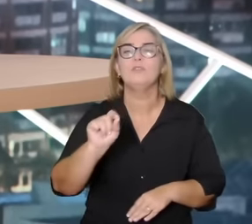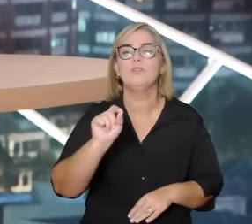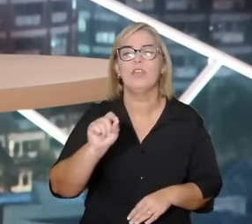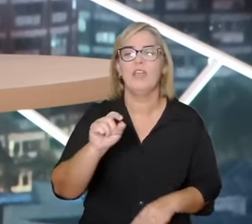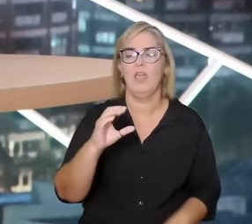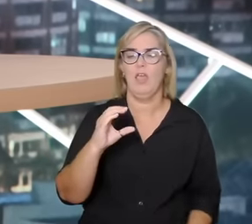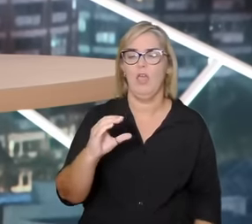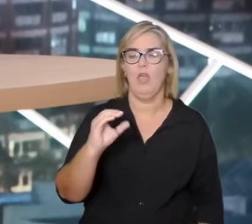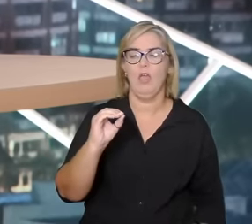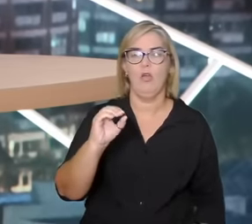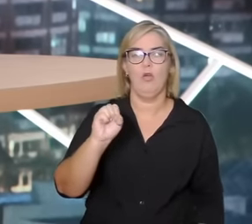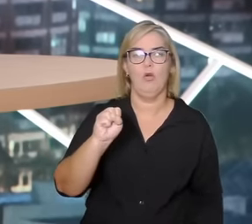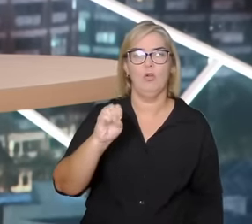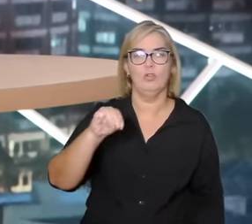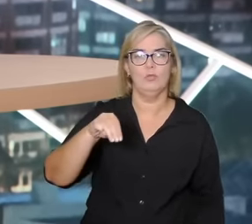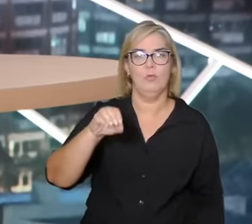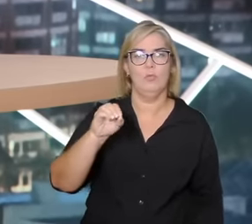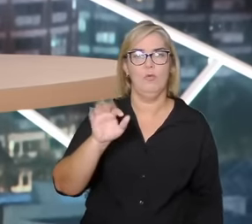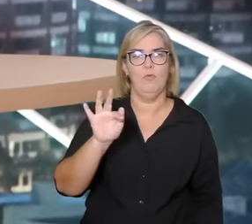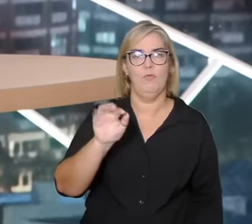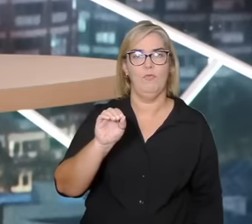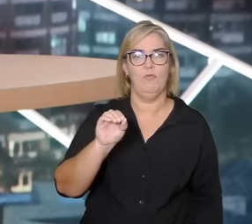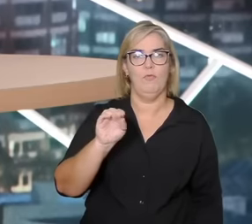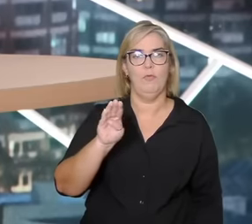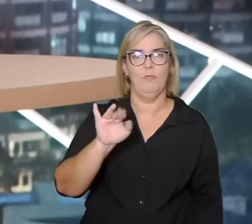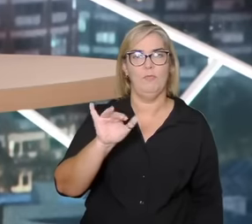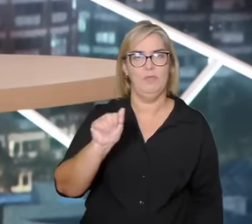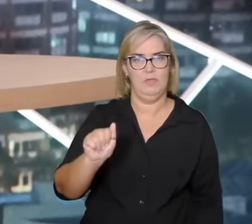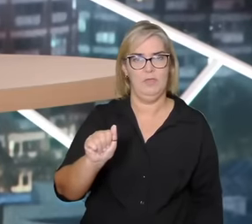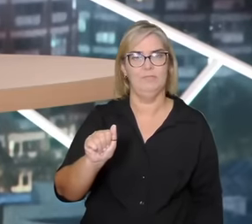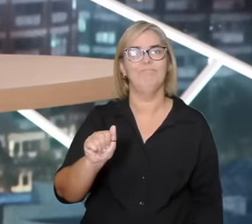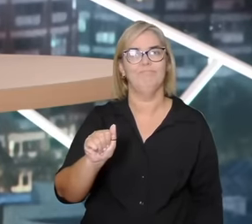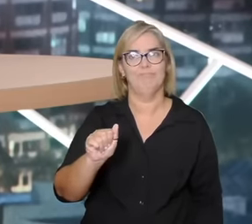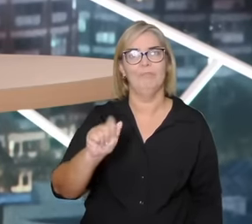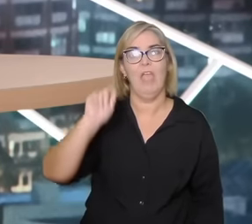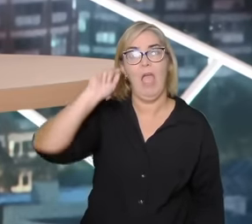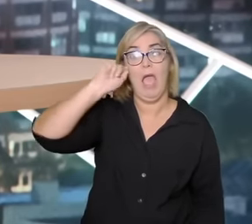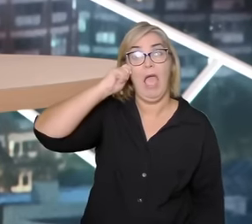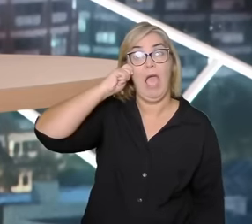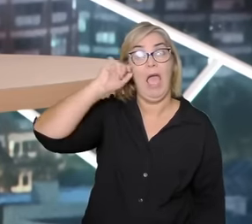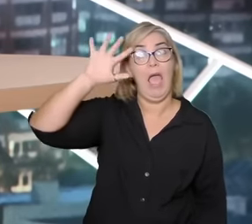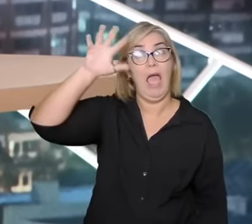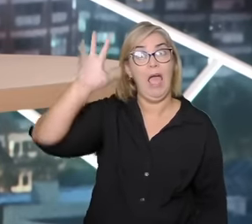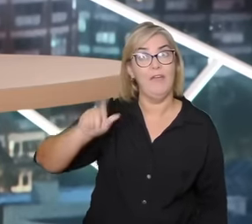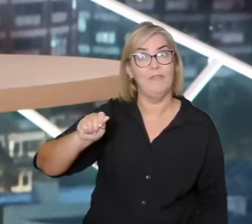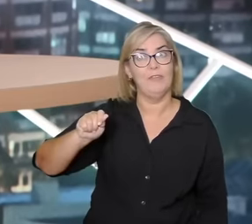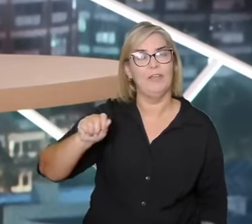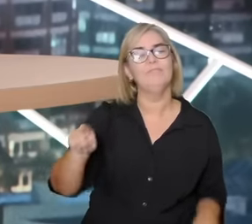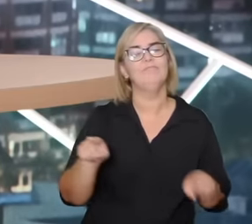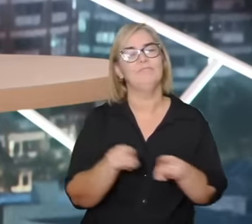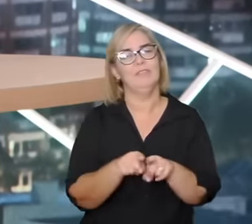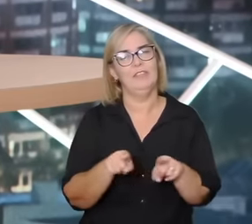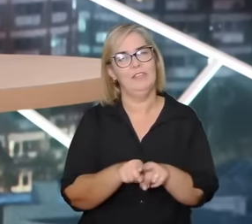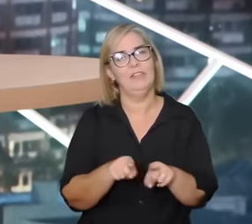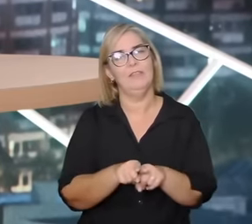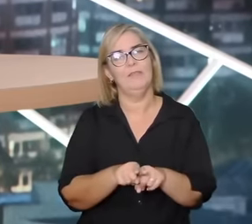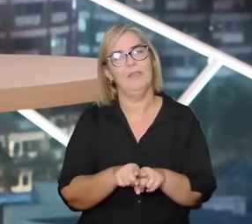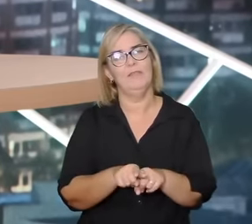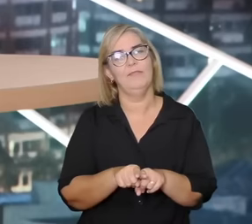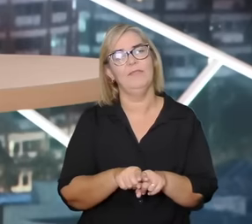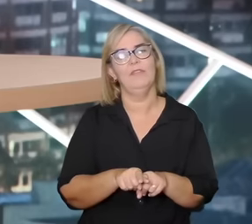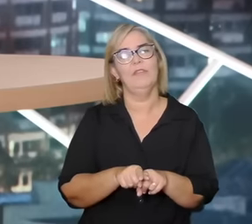frequente então com esses estudos do Diop com o o Antônio Bispo dos Santos o Negro Bispo chama de